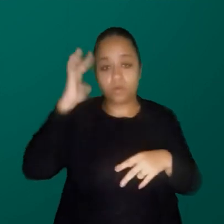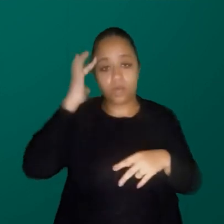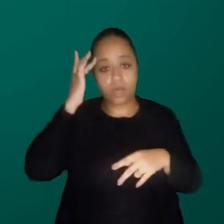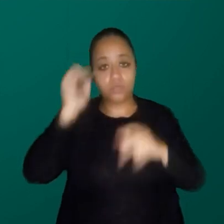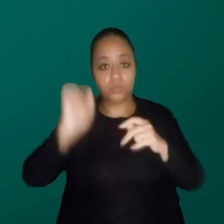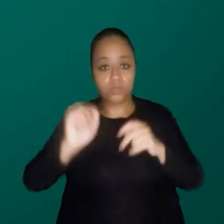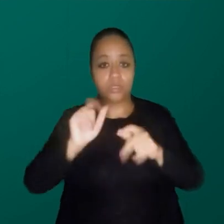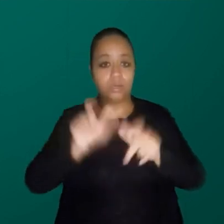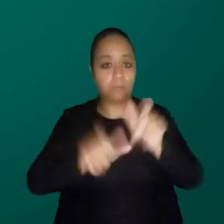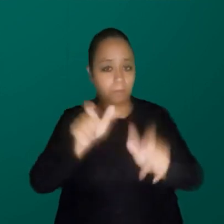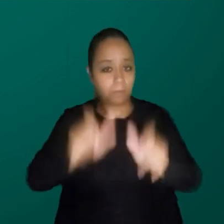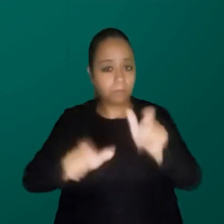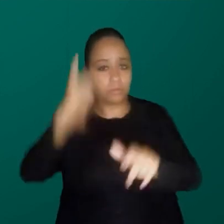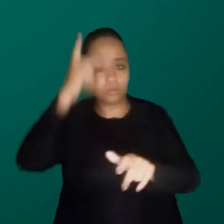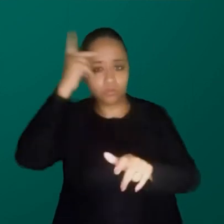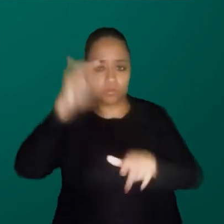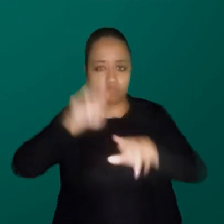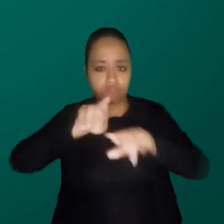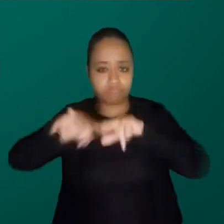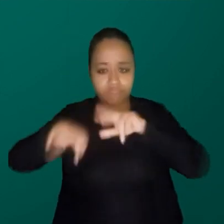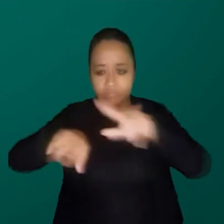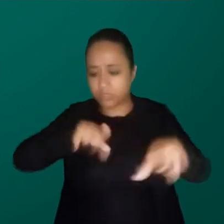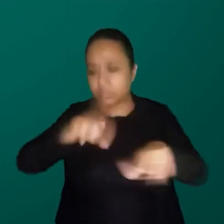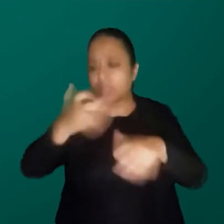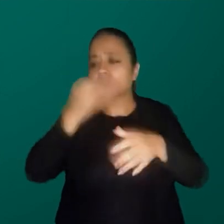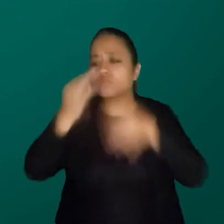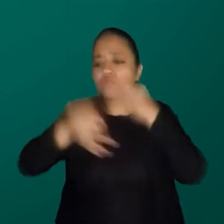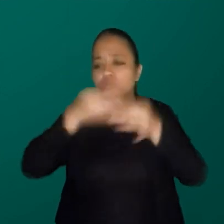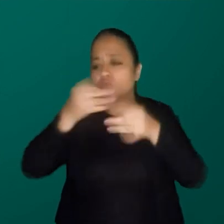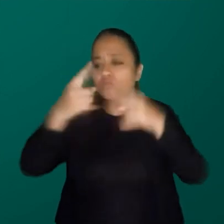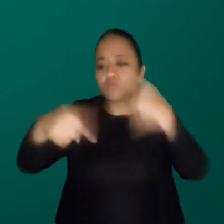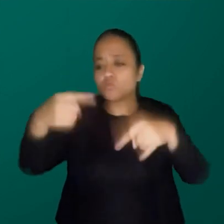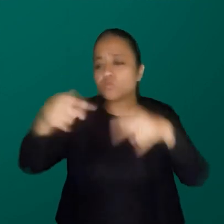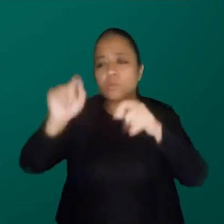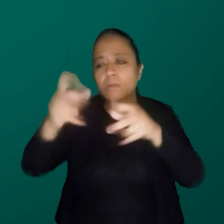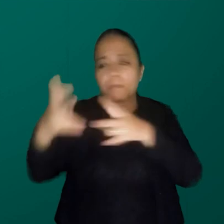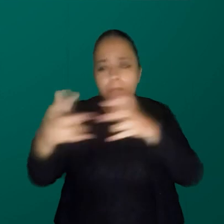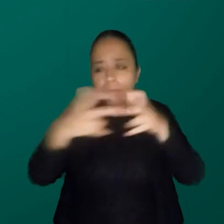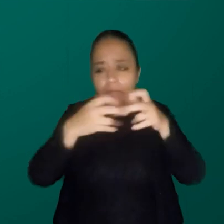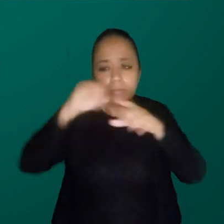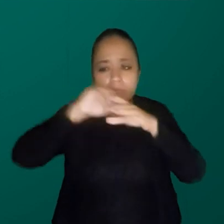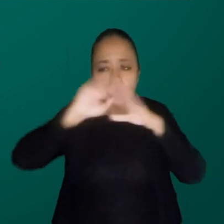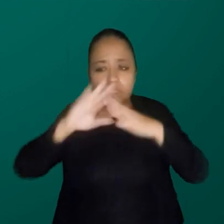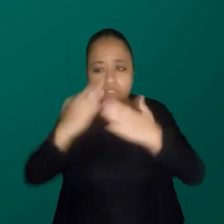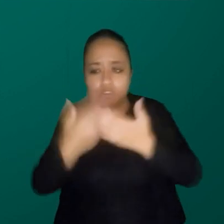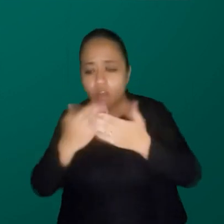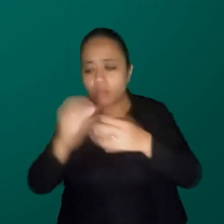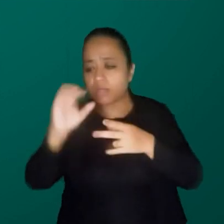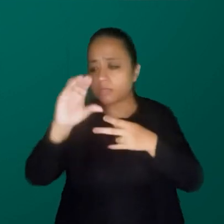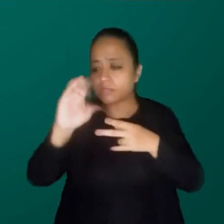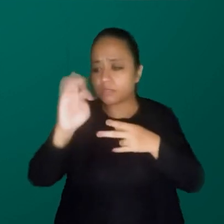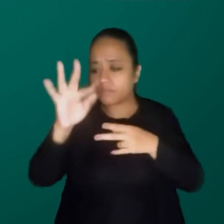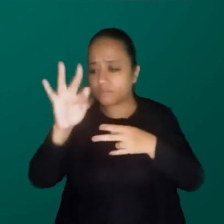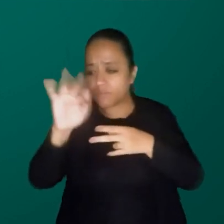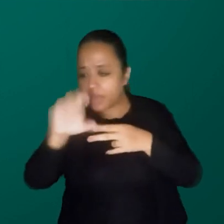já é um público bastante diferente. Queria que você discutisse o que você percebeu de diferença, destacando que a Fundação